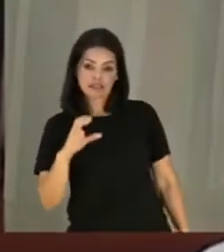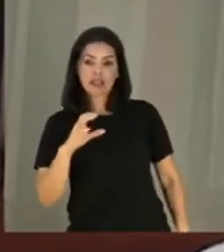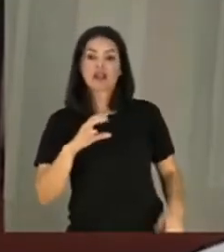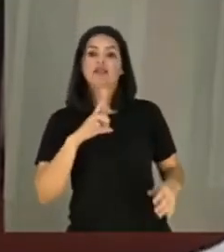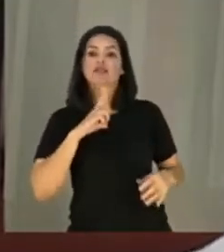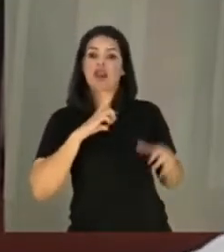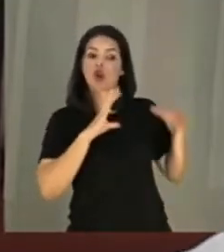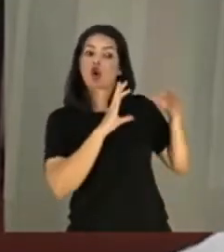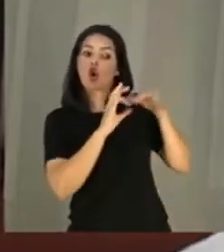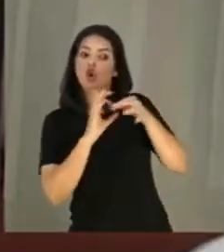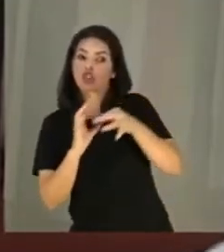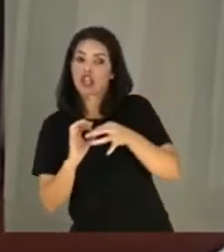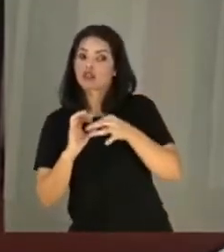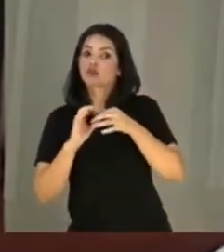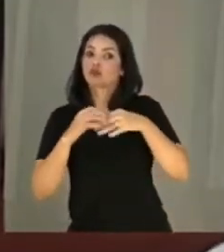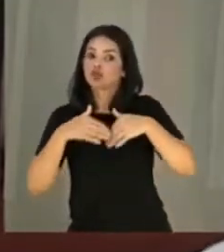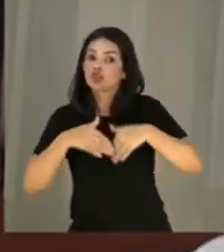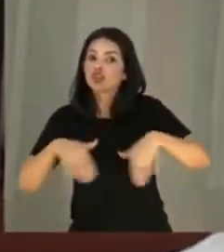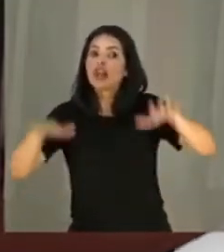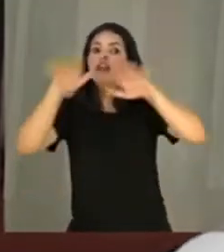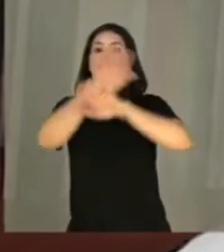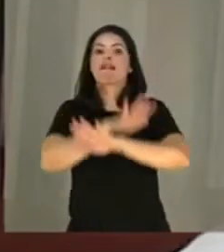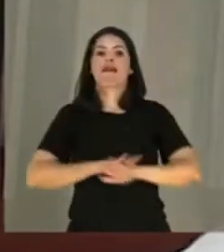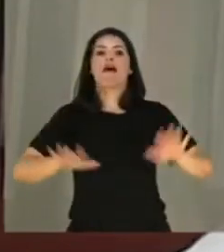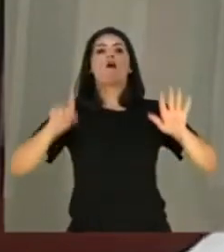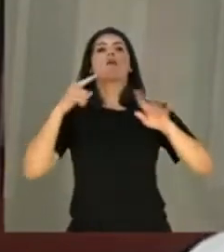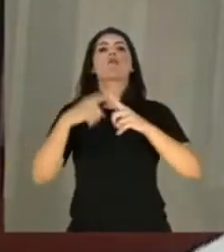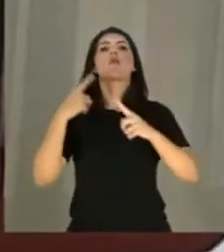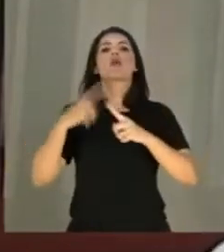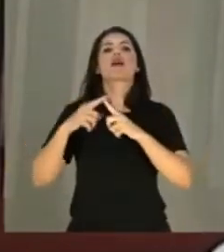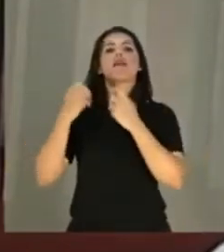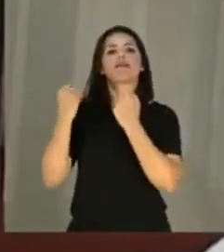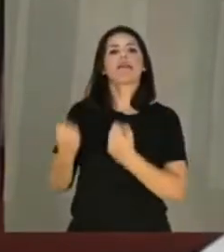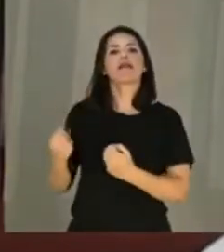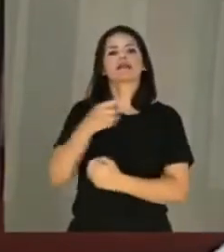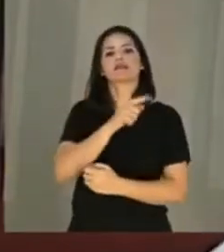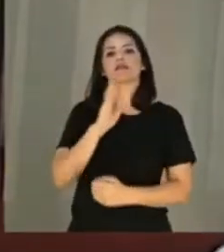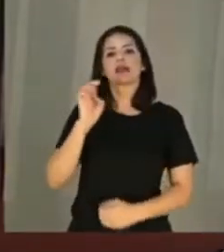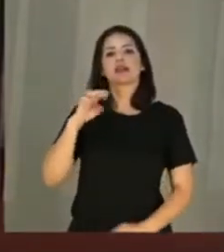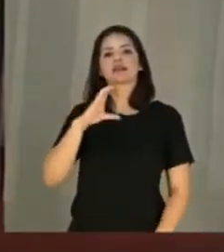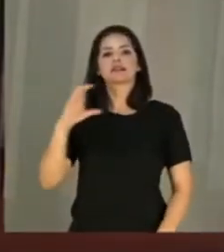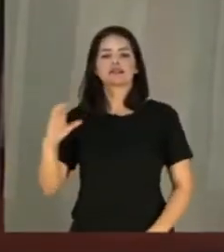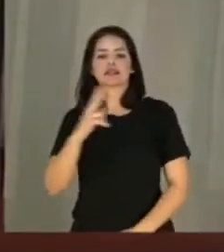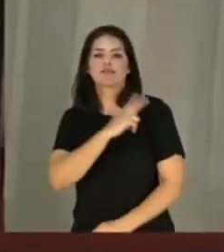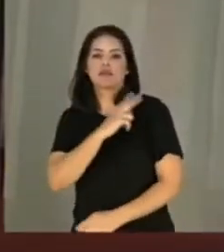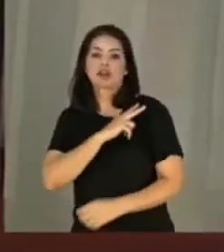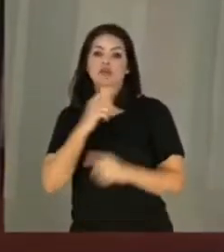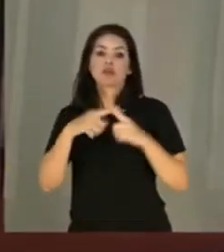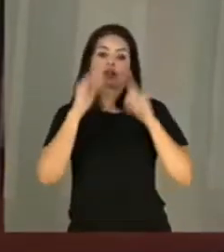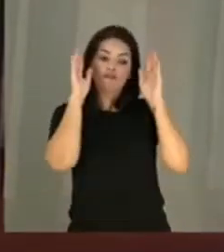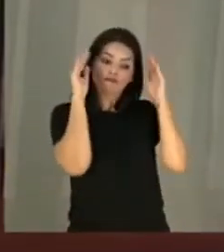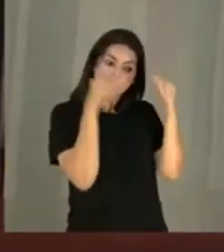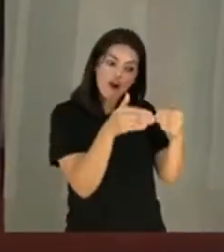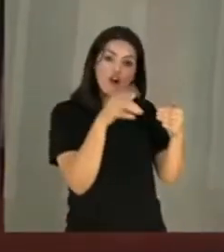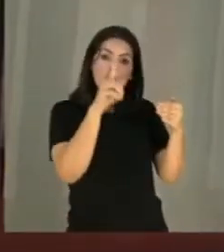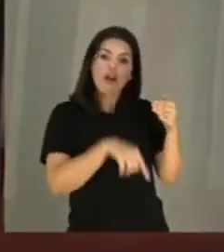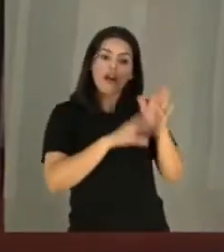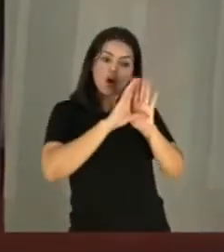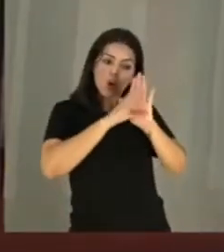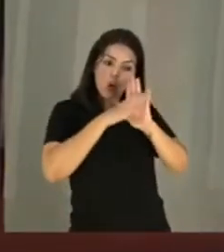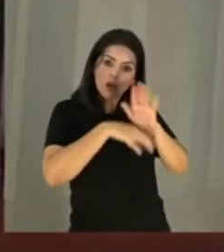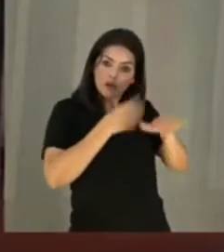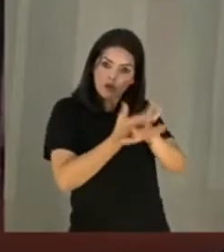mais amplo dessa política que sobrecarrega a política da BNCC do ensino médio, uma vez que conforma o aumento da prescrição curricular,